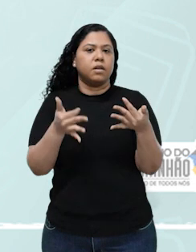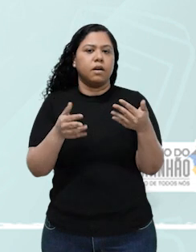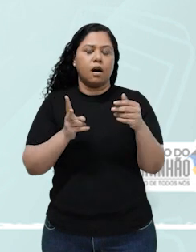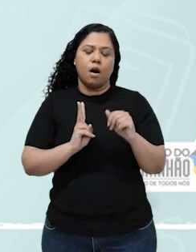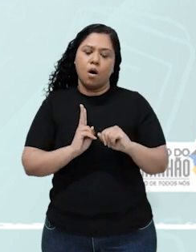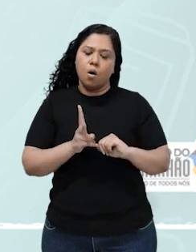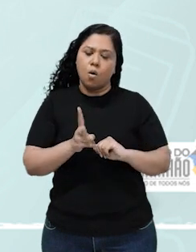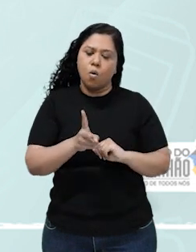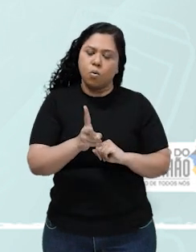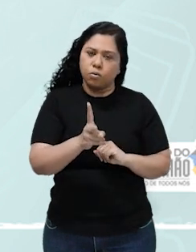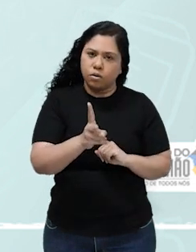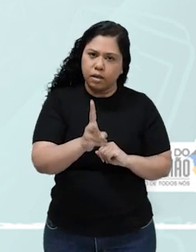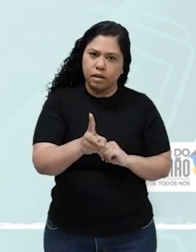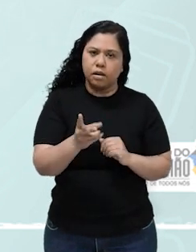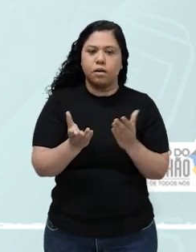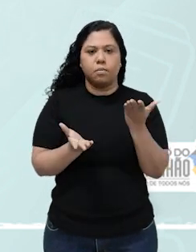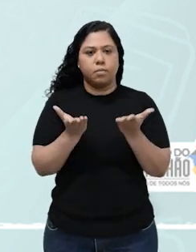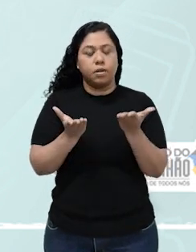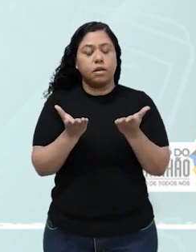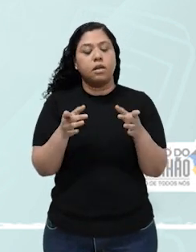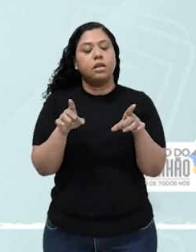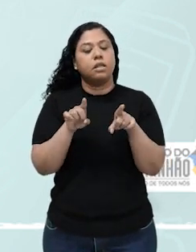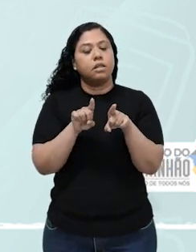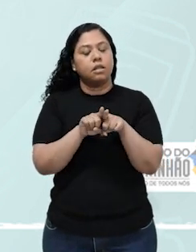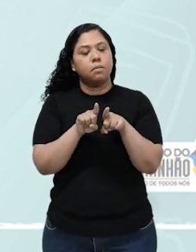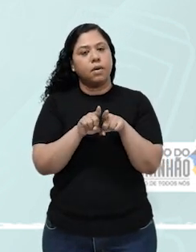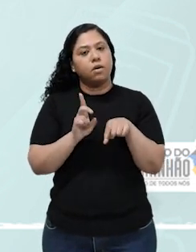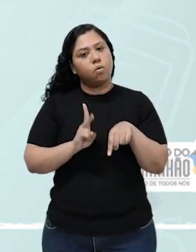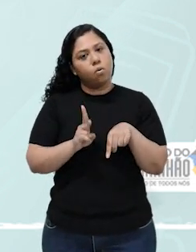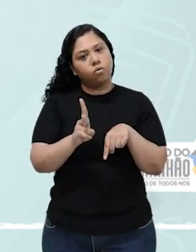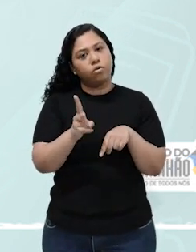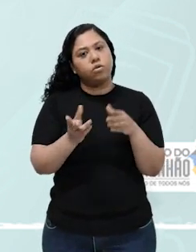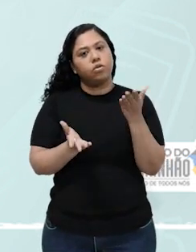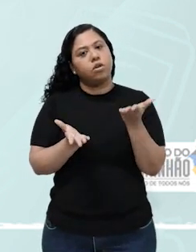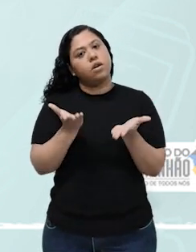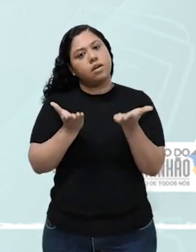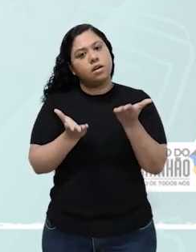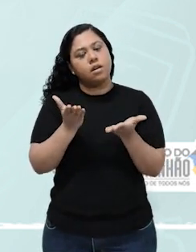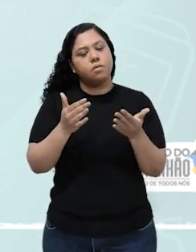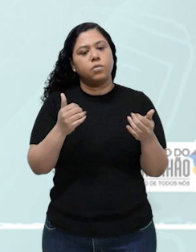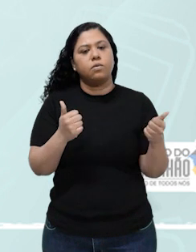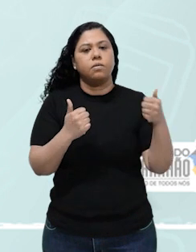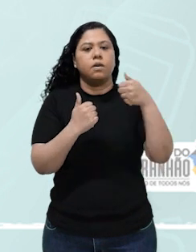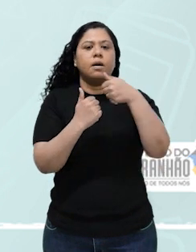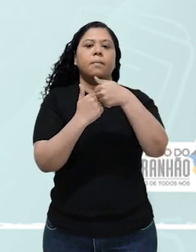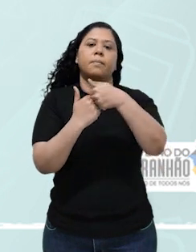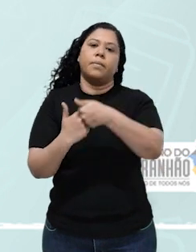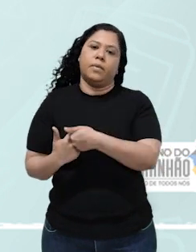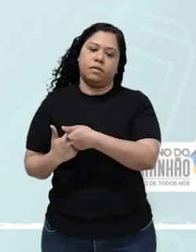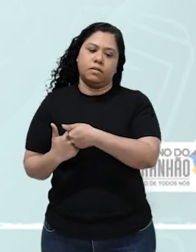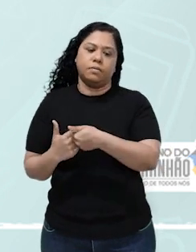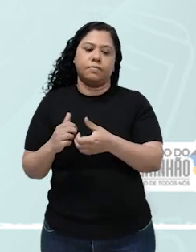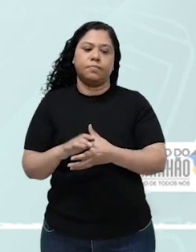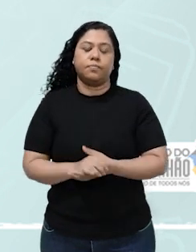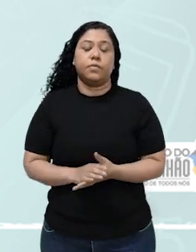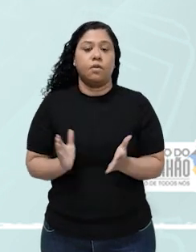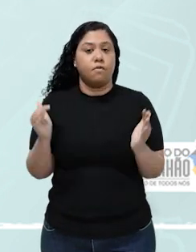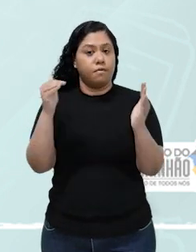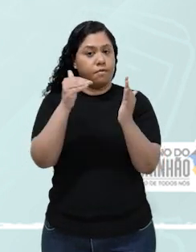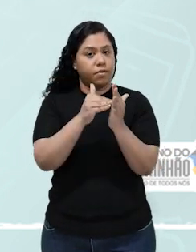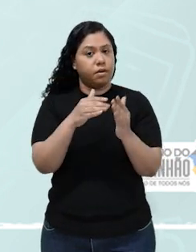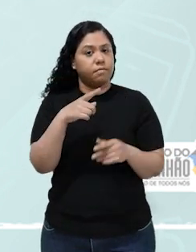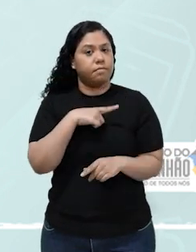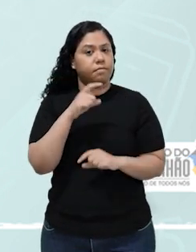concentração molar e a constante de equilíbrio em termos da pressão parcial. E ao final